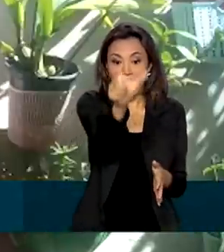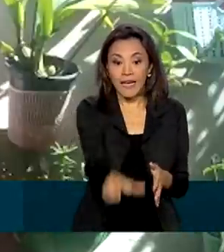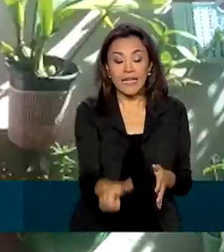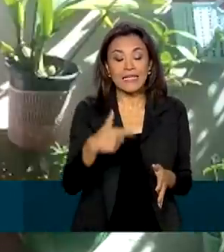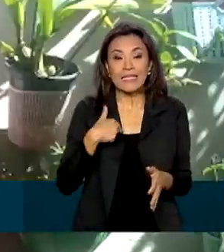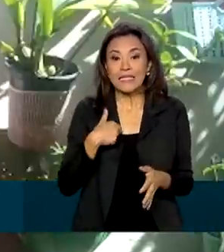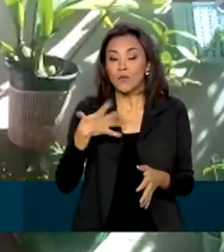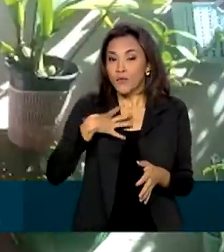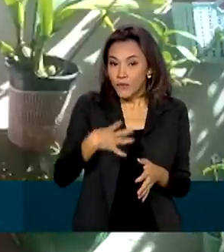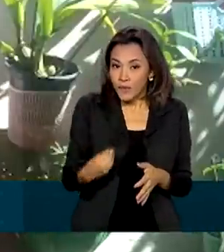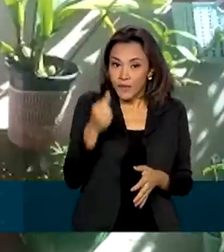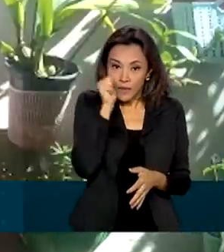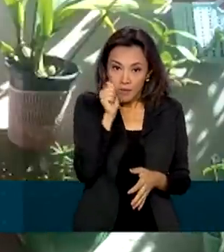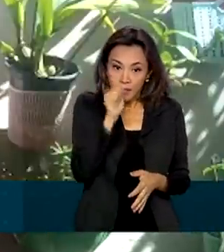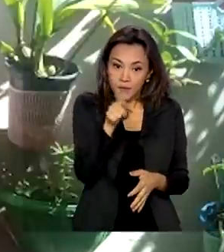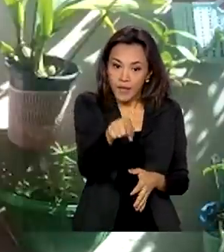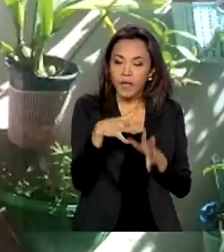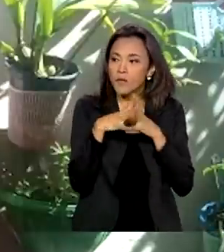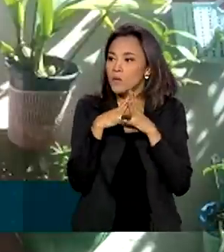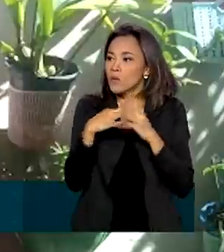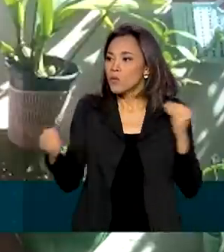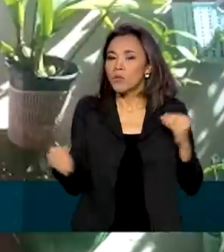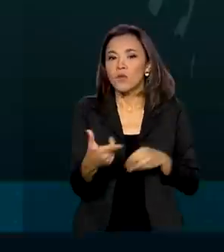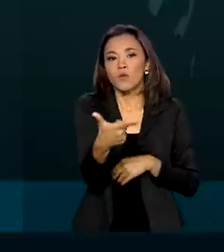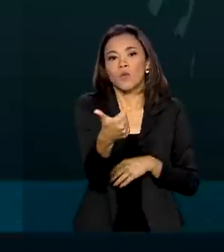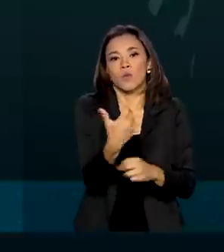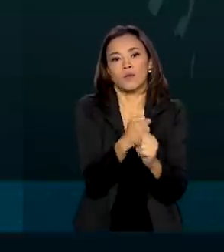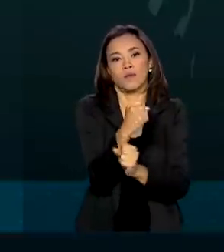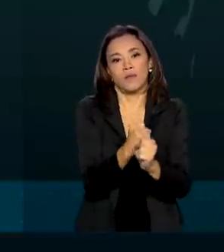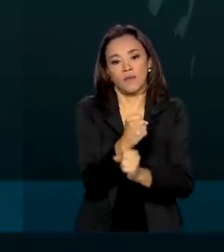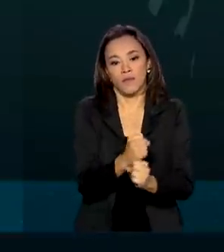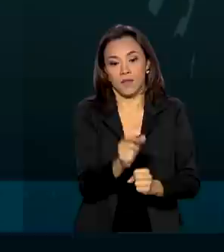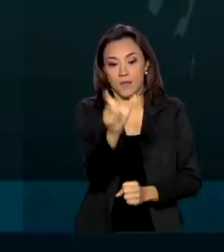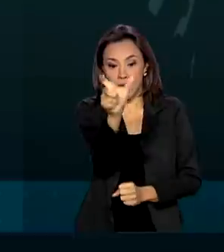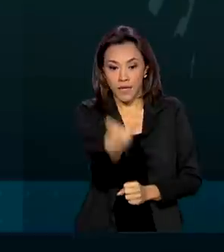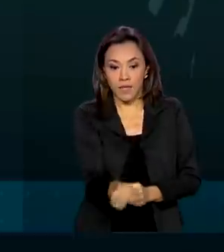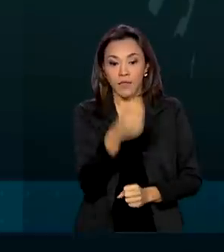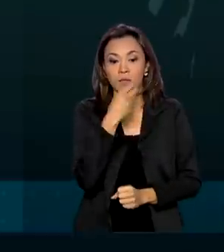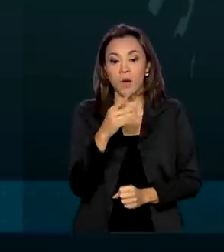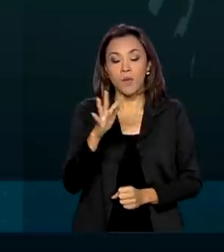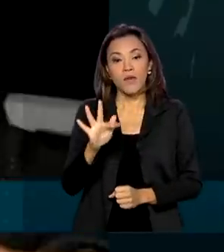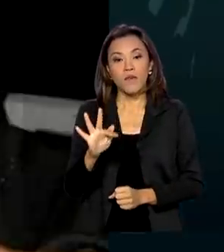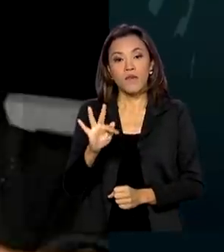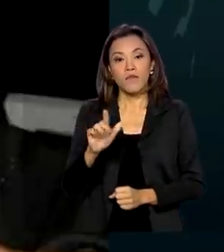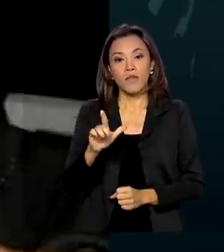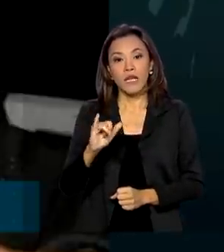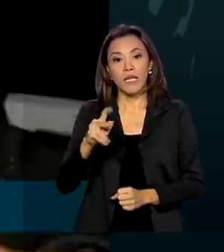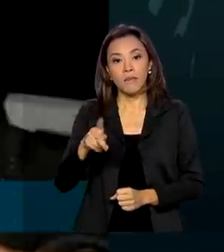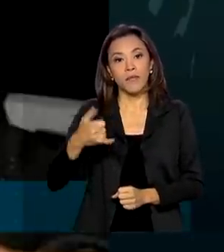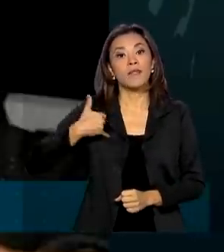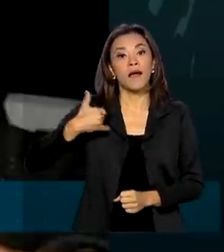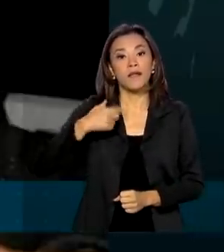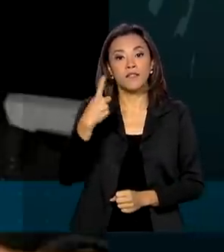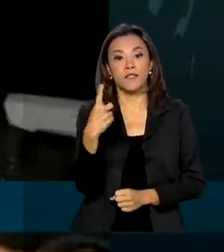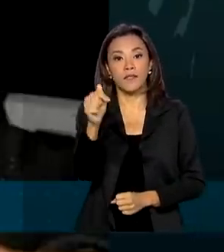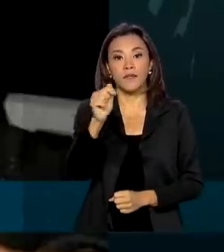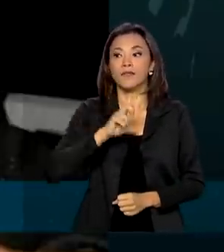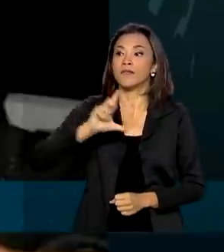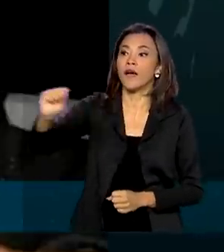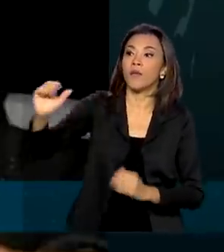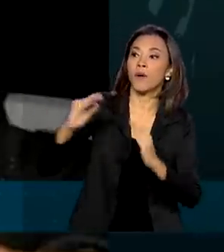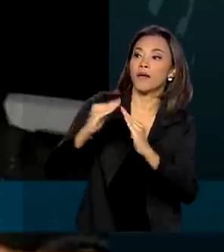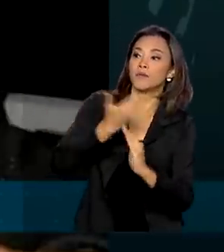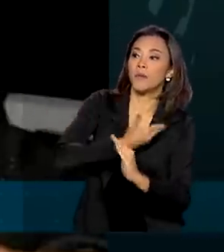O filho da Lucineide desapareceu há 12 anos. Felipe, na época com 17, saiu para ir à casa de um colega